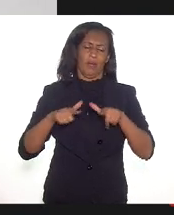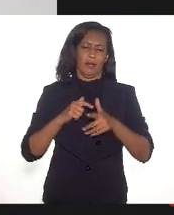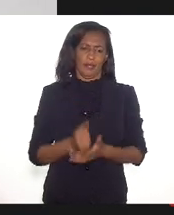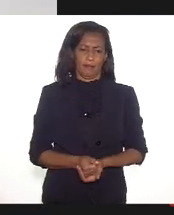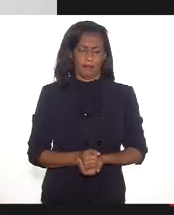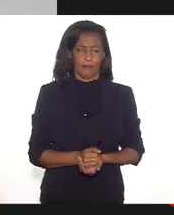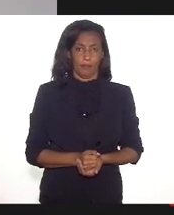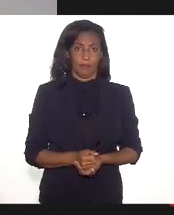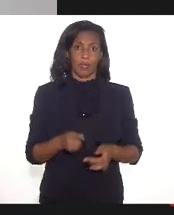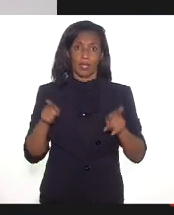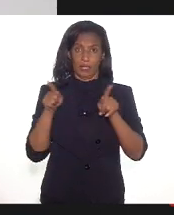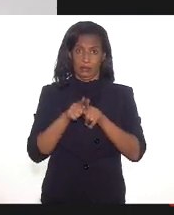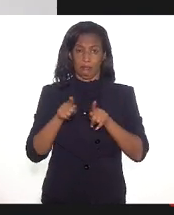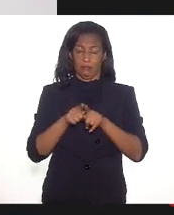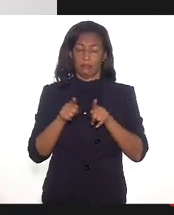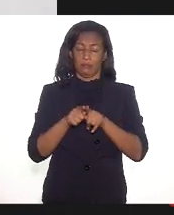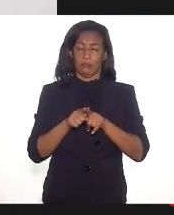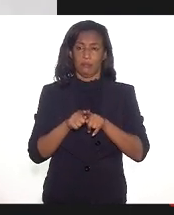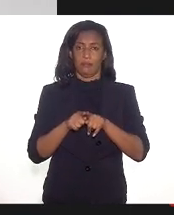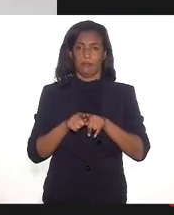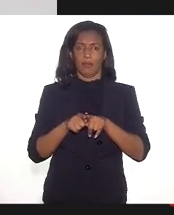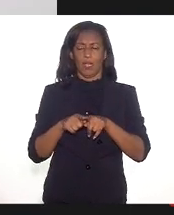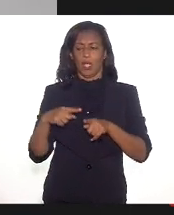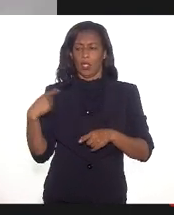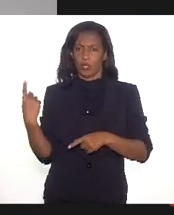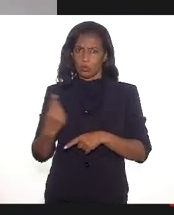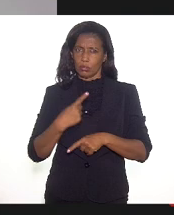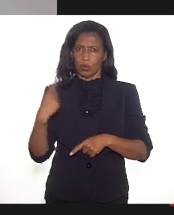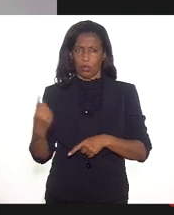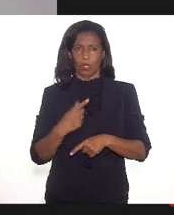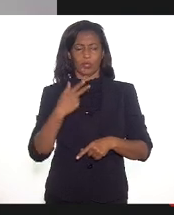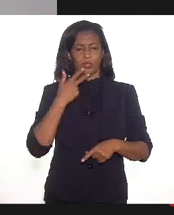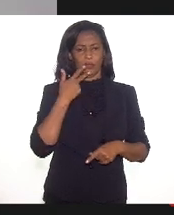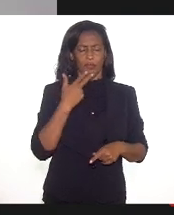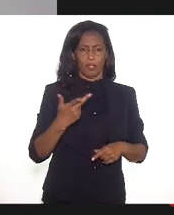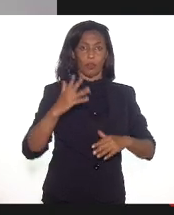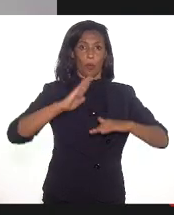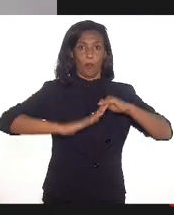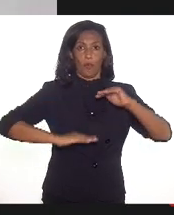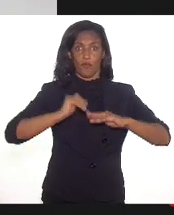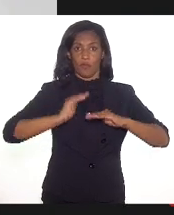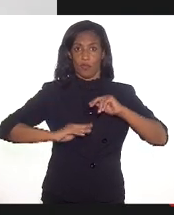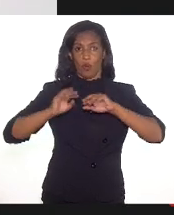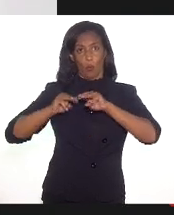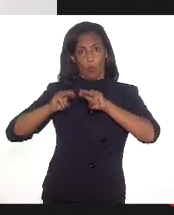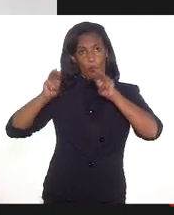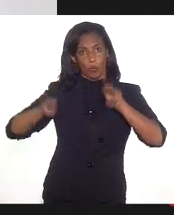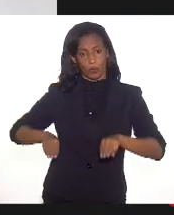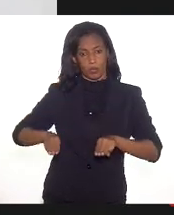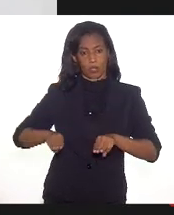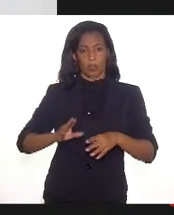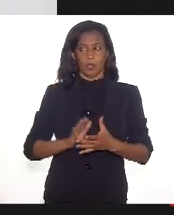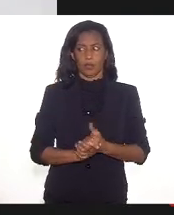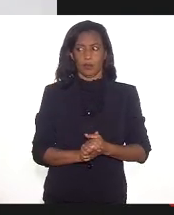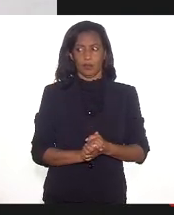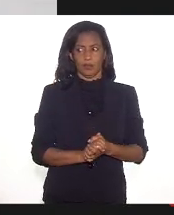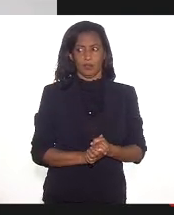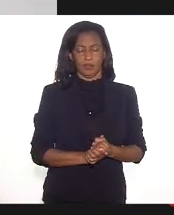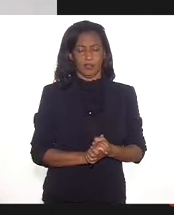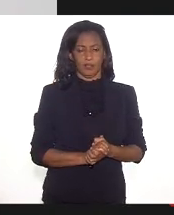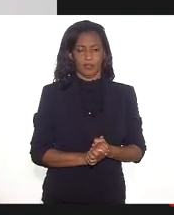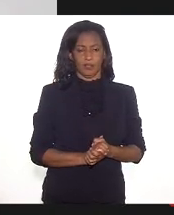E, por outro lado, embora a gente esteja aqui falando sobre profissionais de museus, na medida, então, que a gente está falando